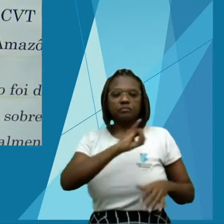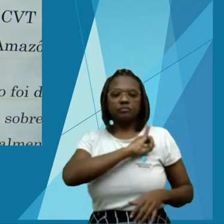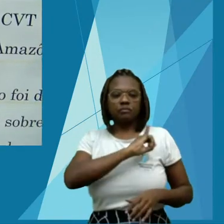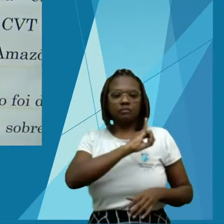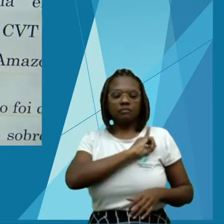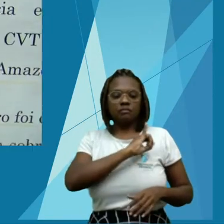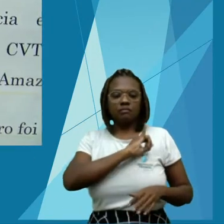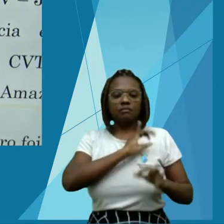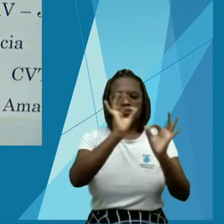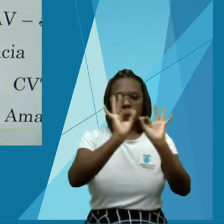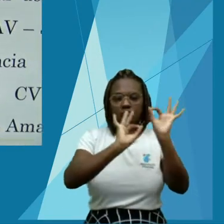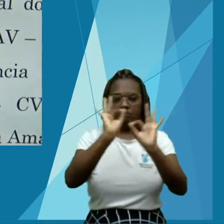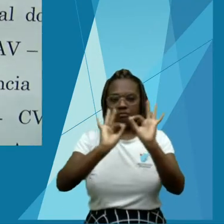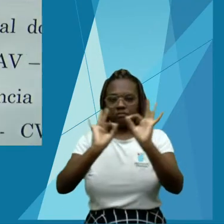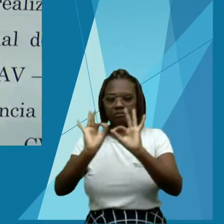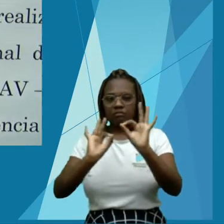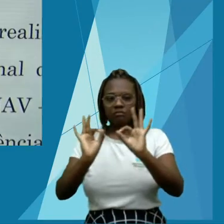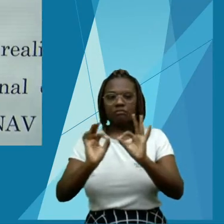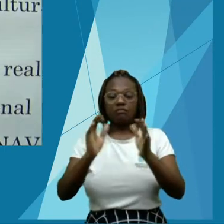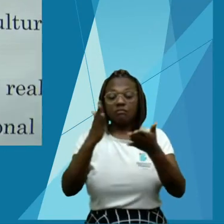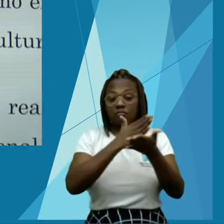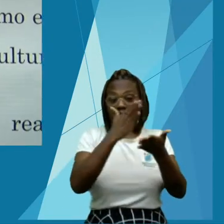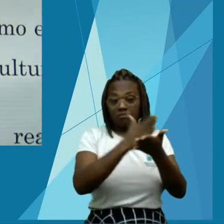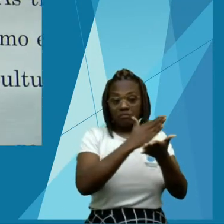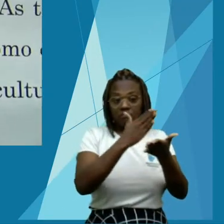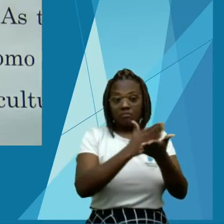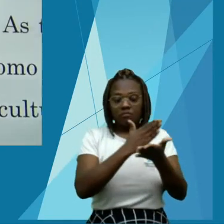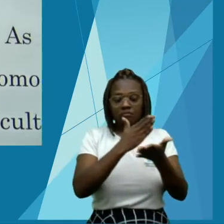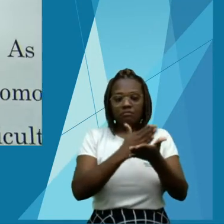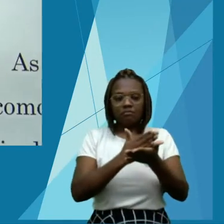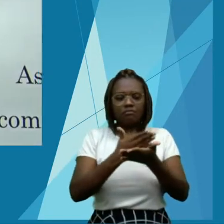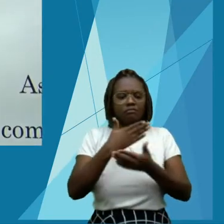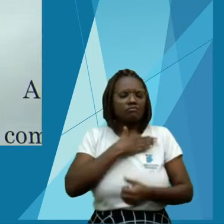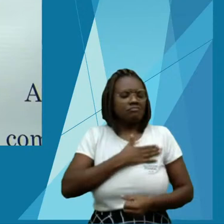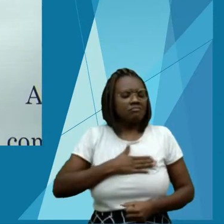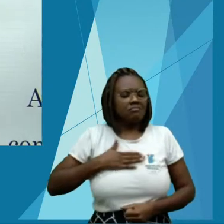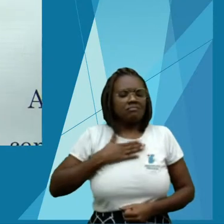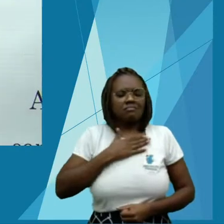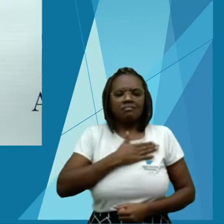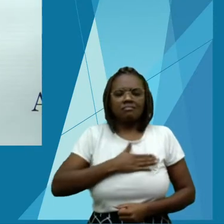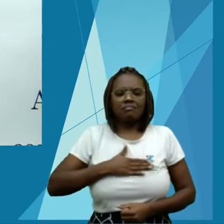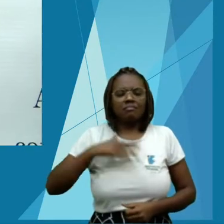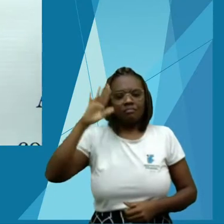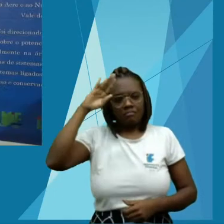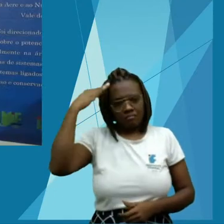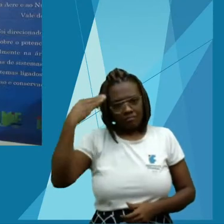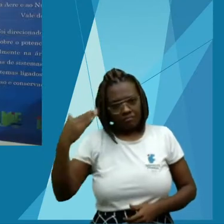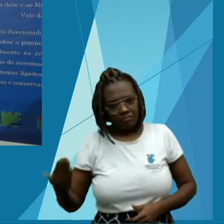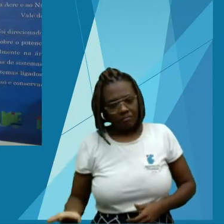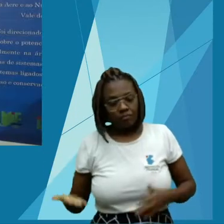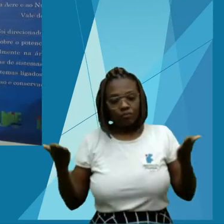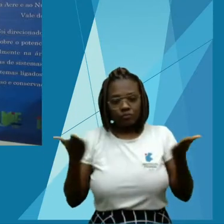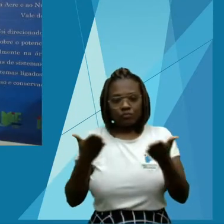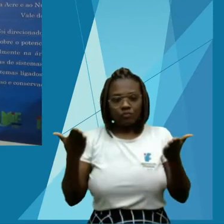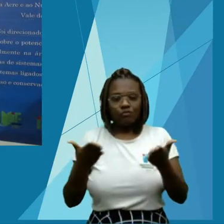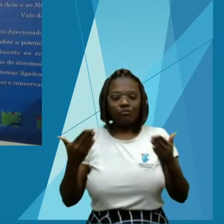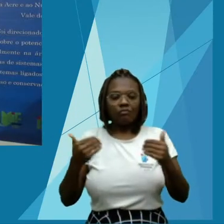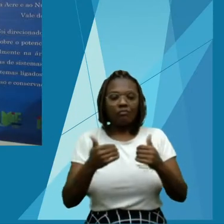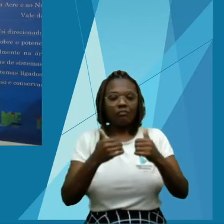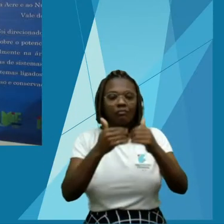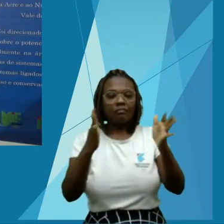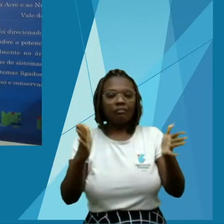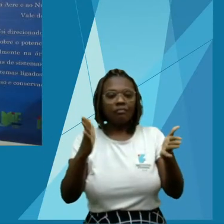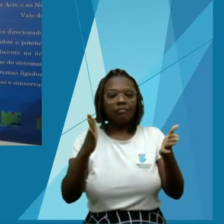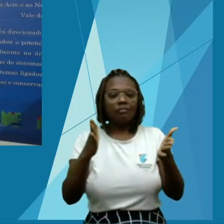livro Conservação e Tecnologias para o Desenvolvimento Agrícola e Florestal do Acre. A obra é um